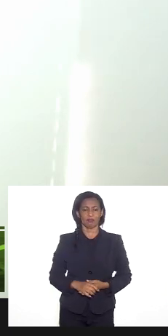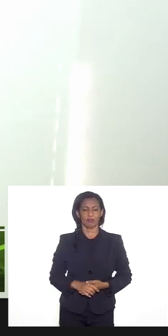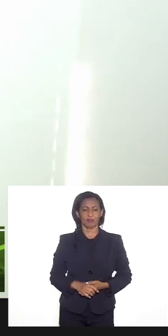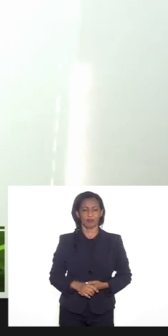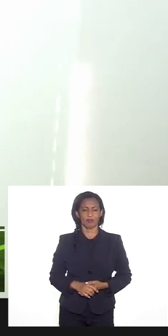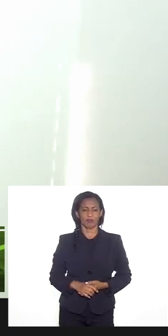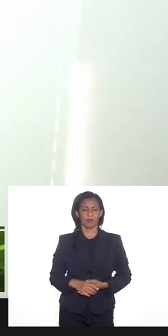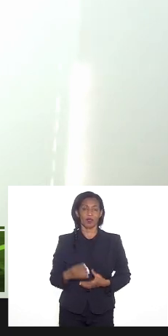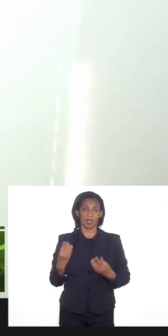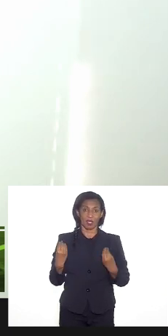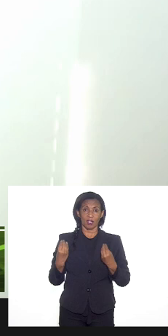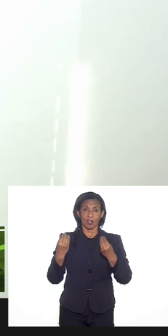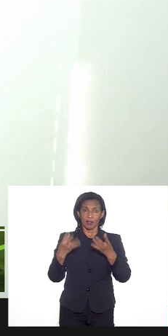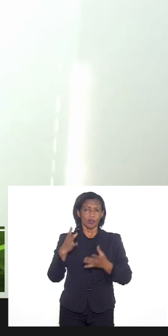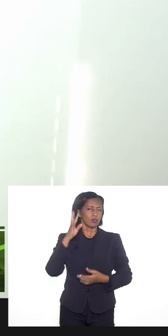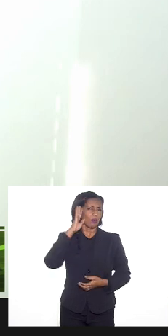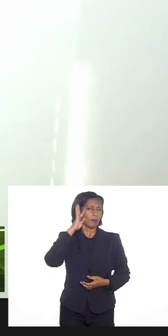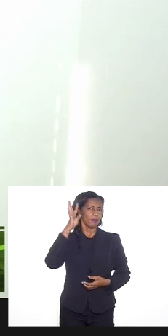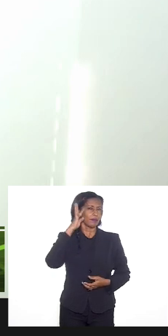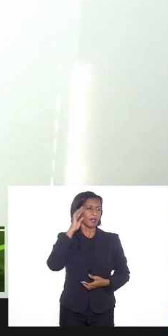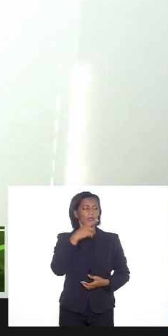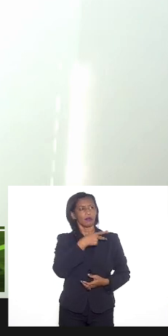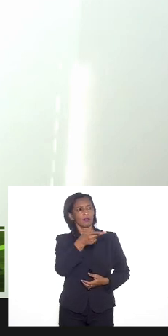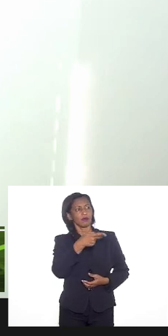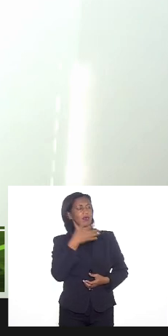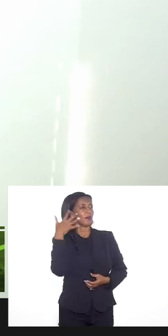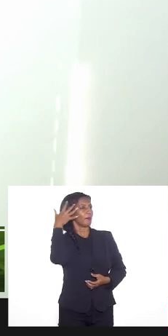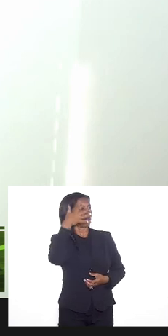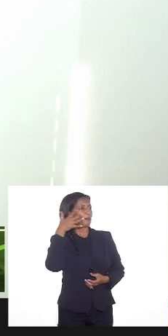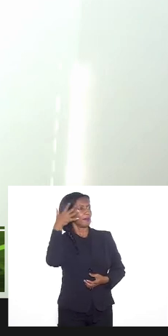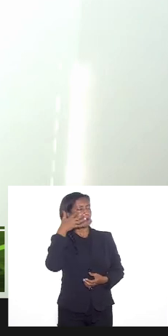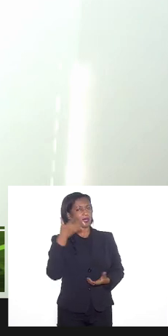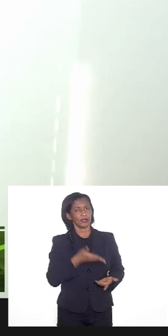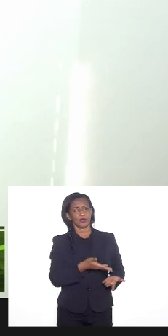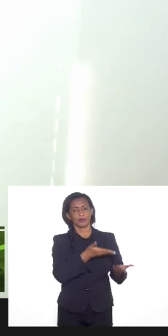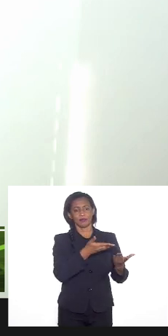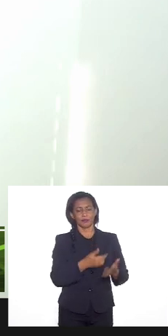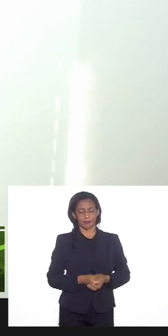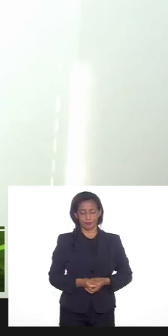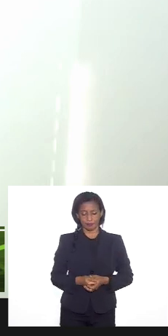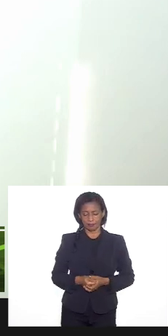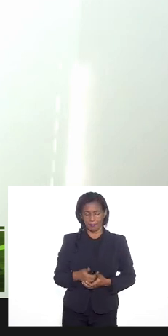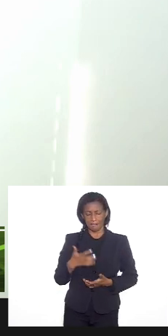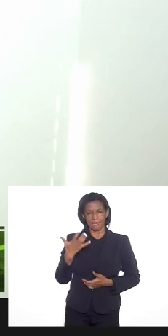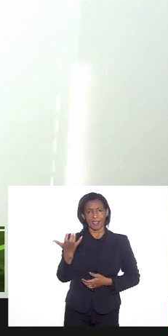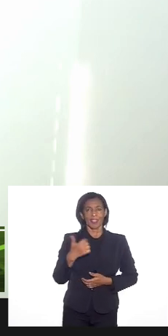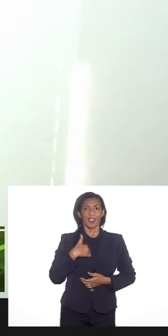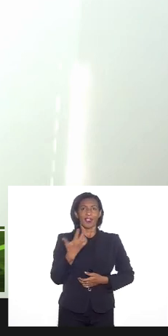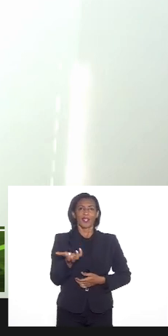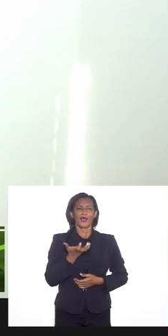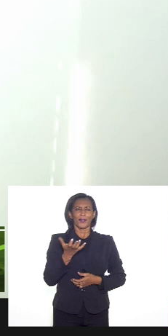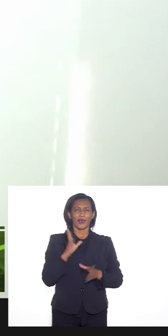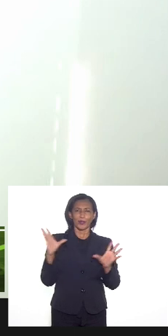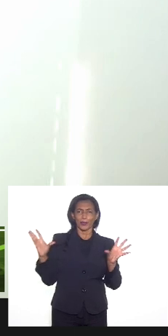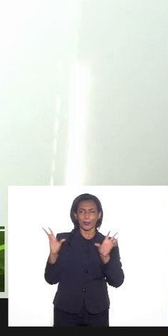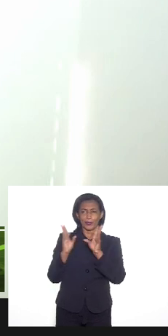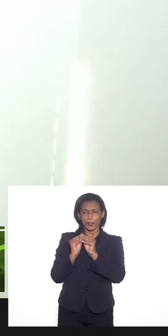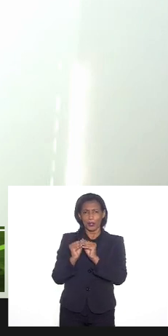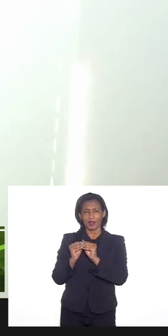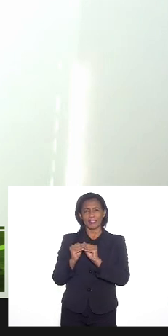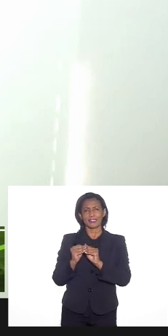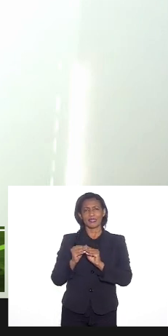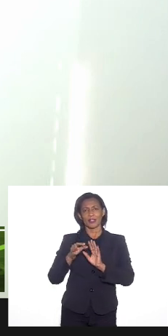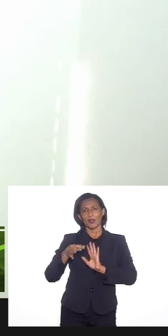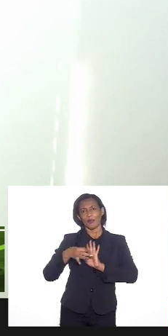eu trago aqui mais para a reflexão dos nossos palestrantes eu quero aqui fazer bem breve uma ponderação e